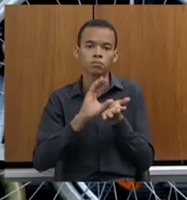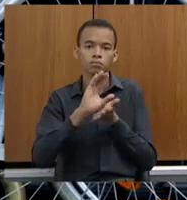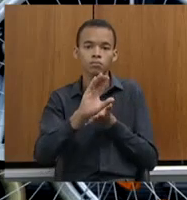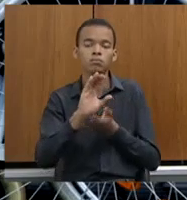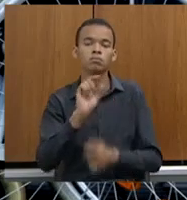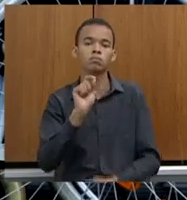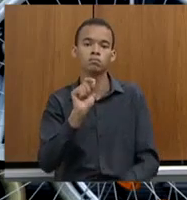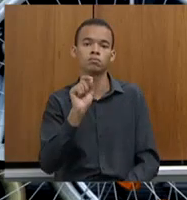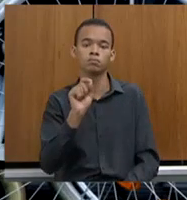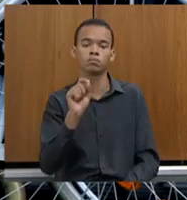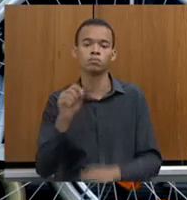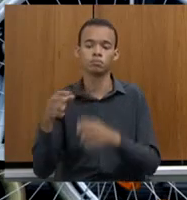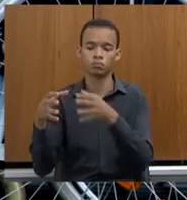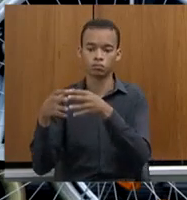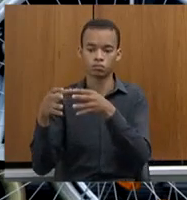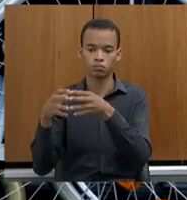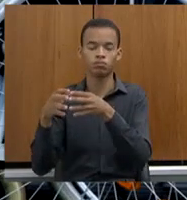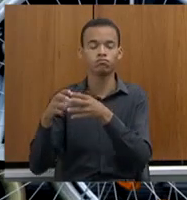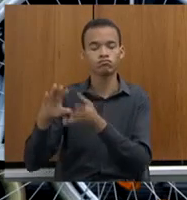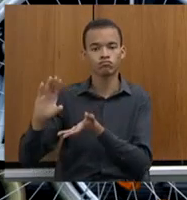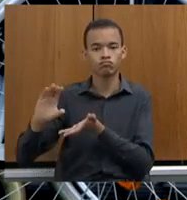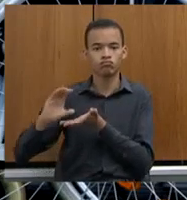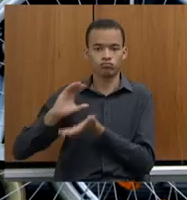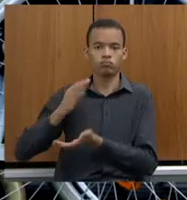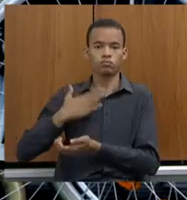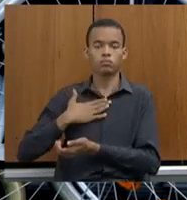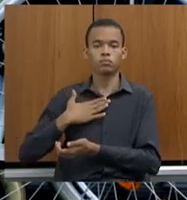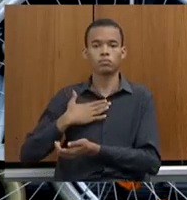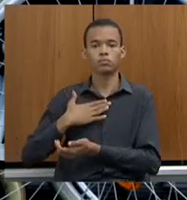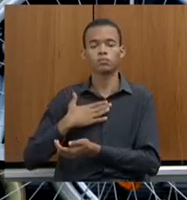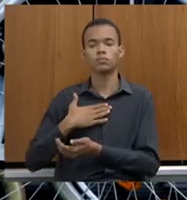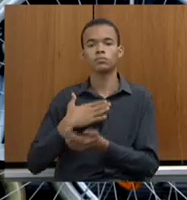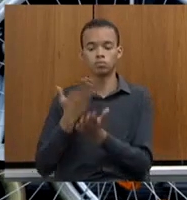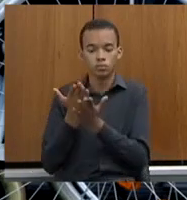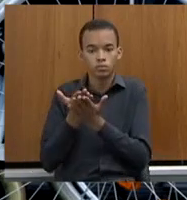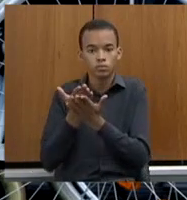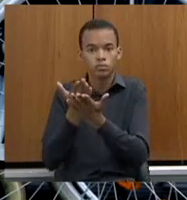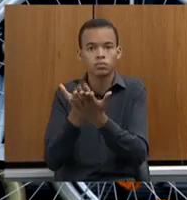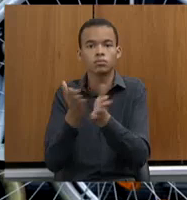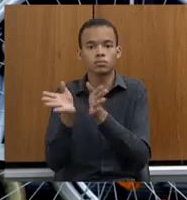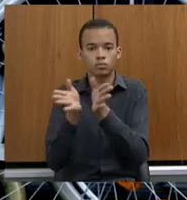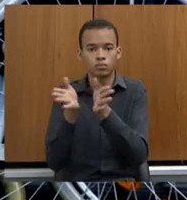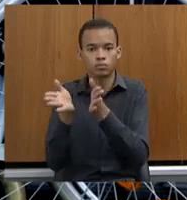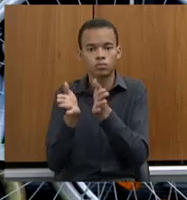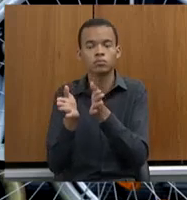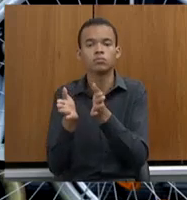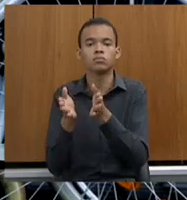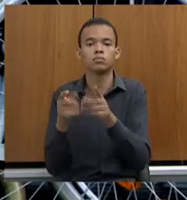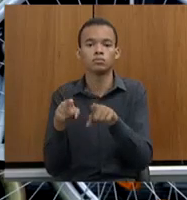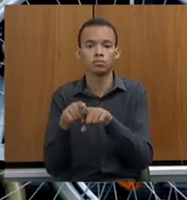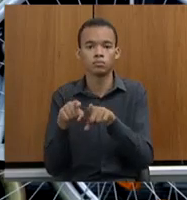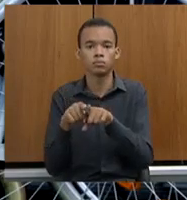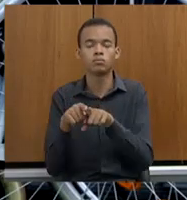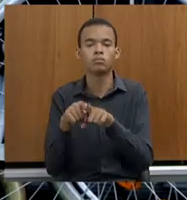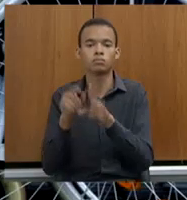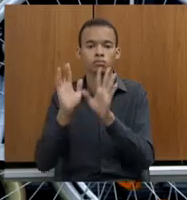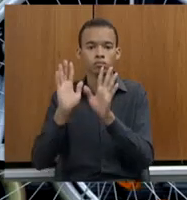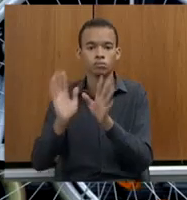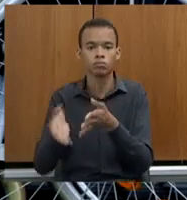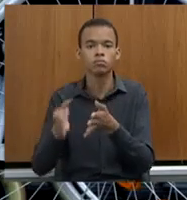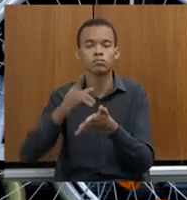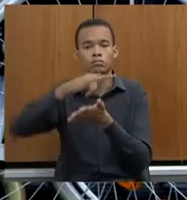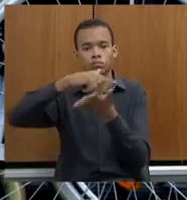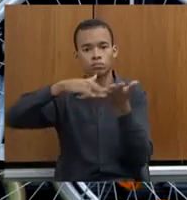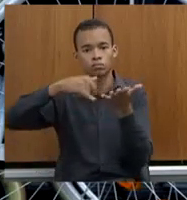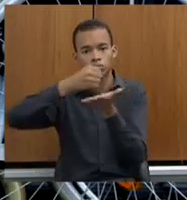a equipe já me entregou, o estudo de viabilidade, já temos um documento que